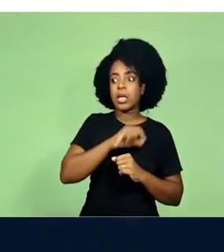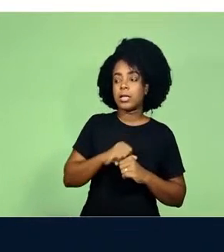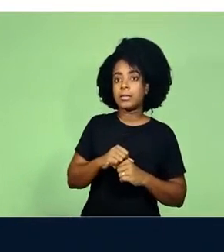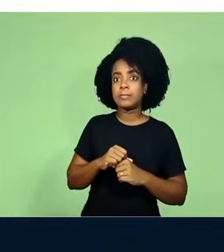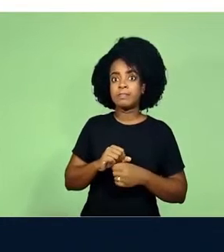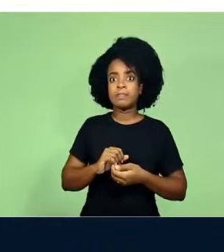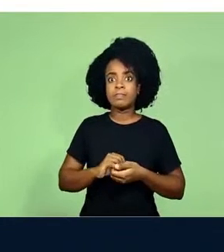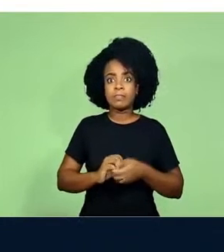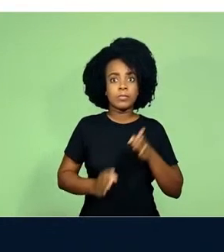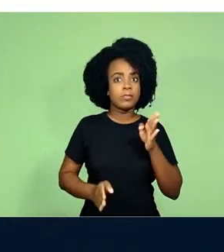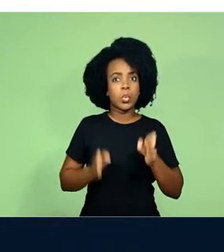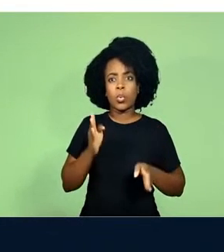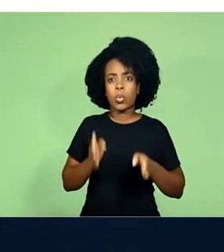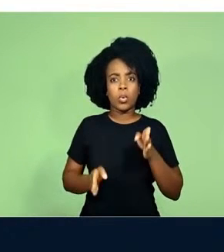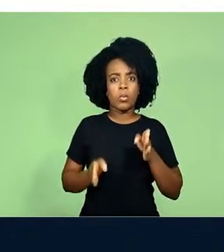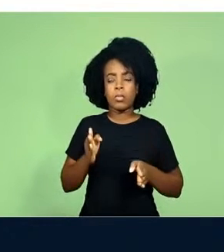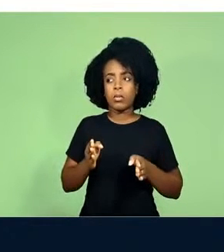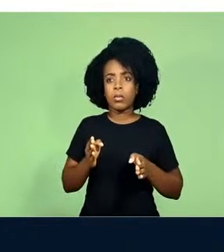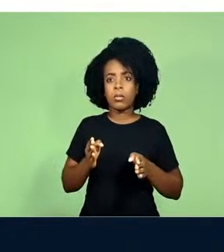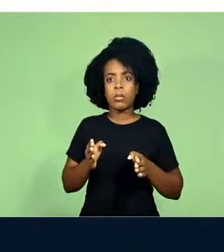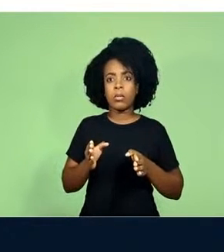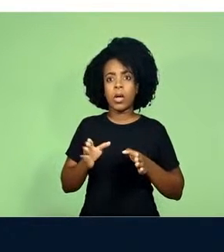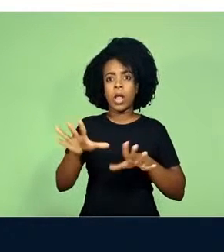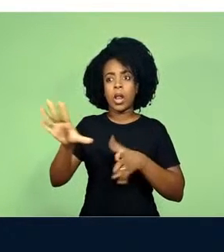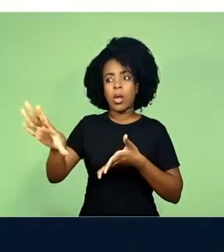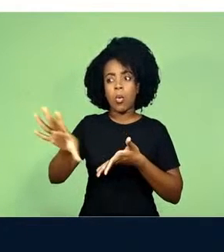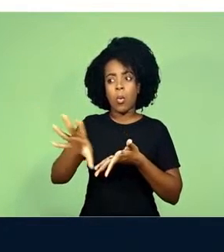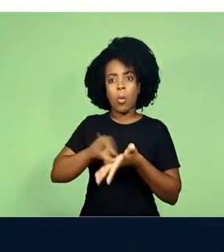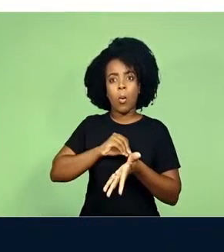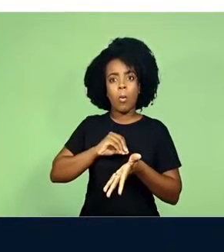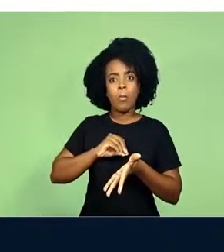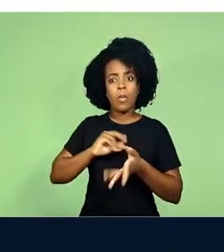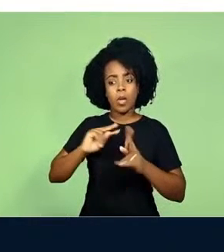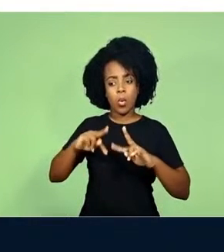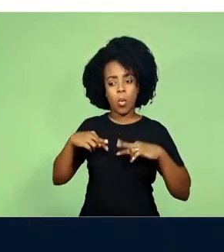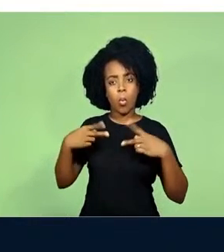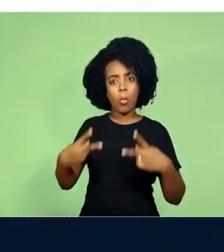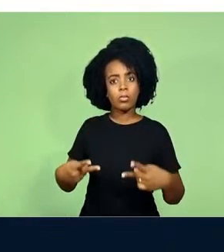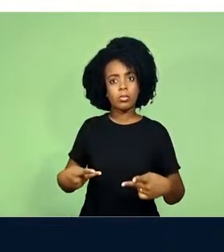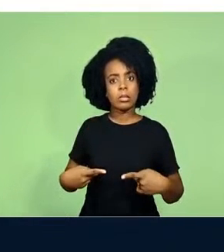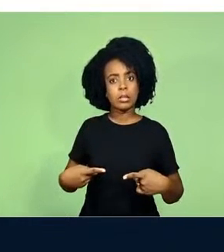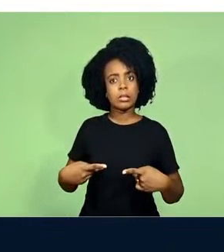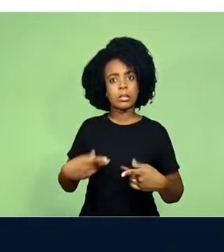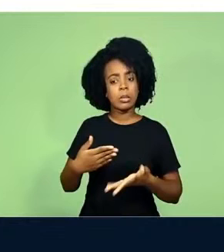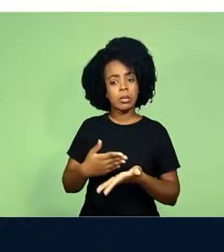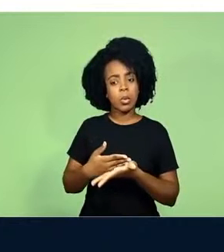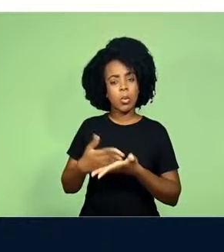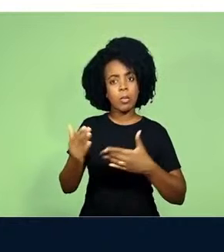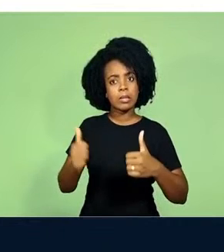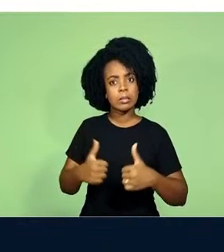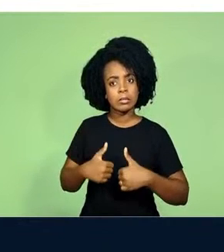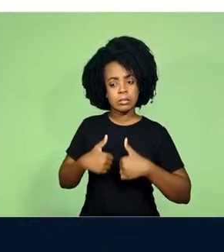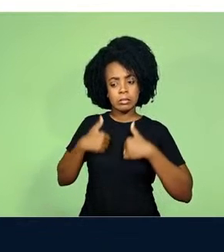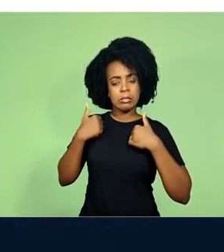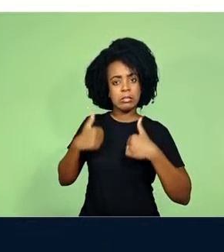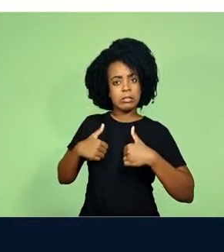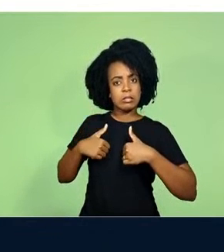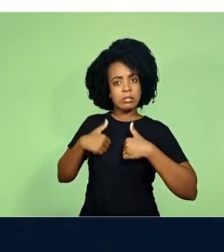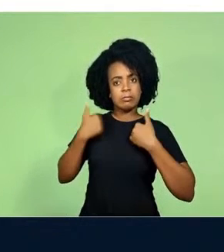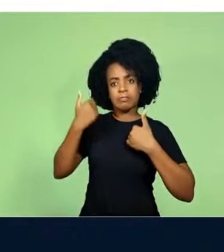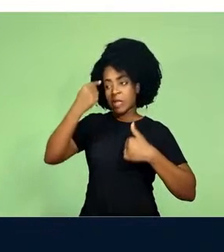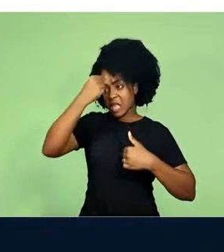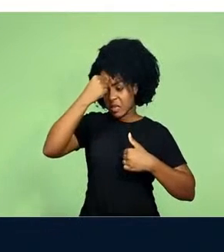Raul assume uma posição extremamente humana. Ele toma para si um egoísmo e um